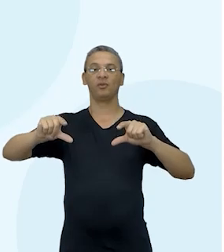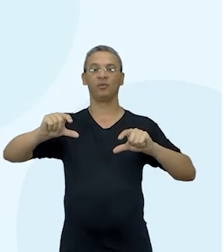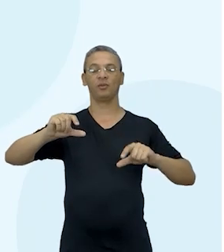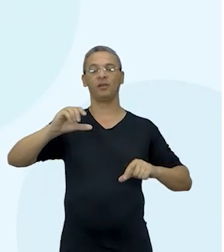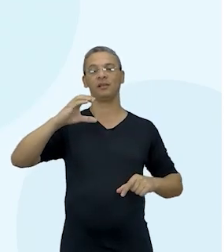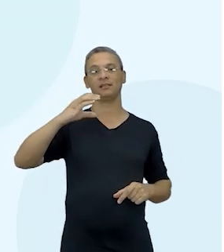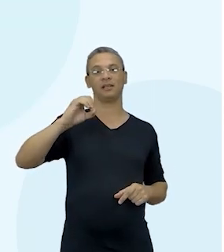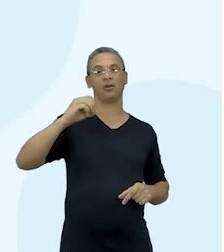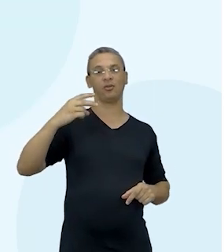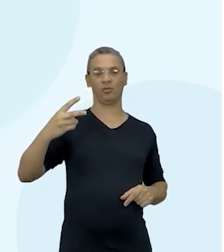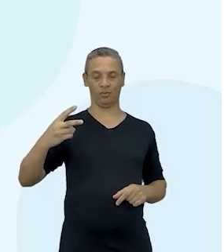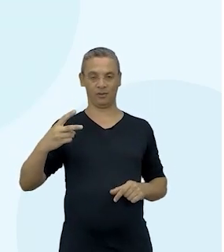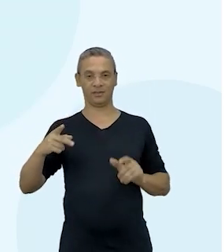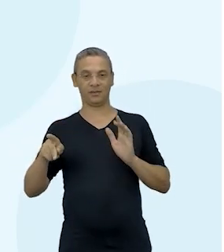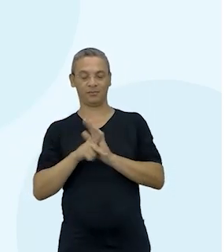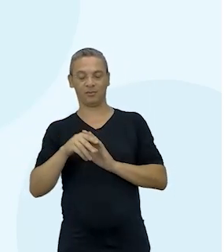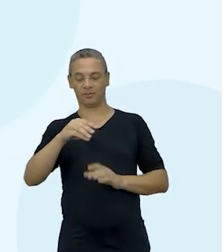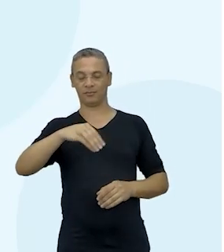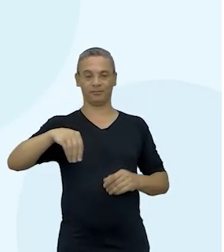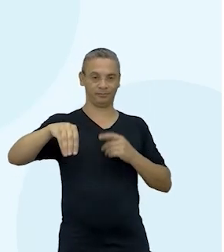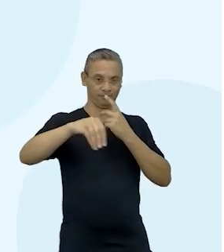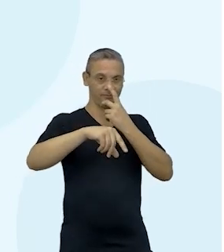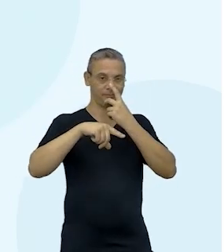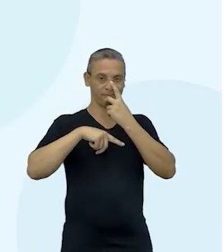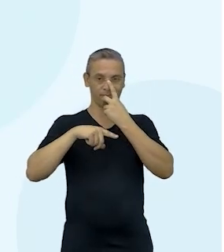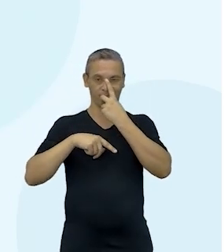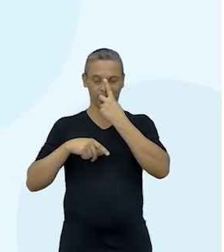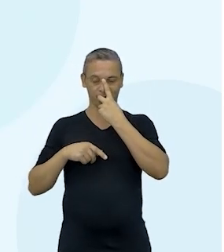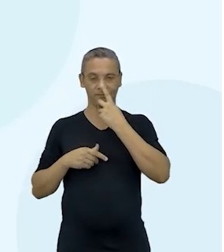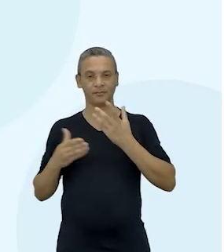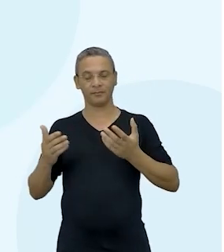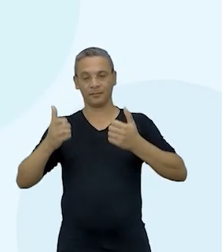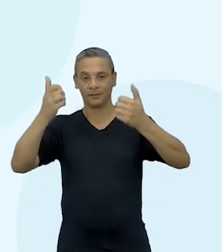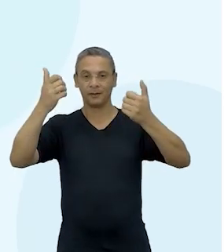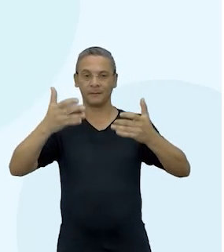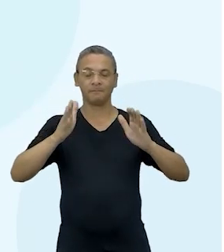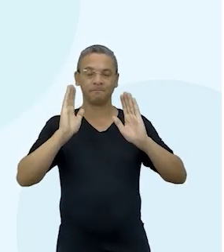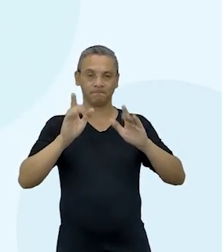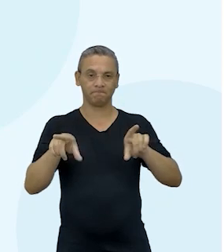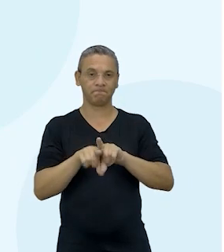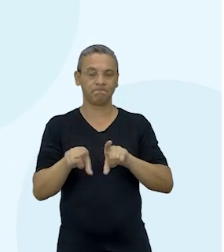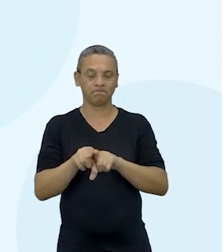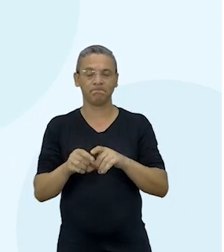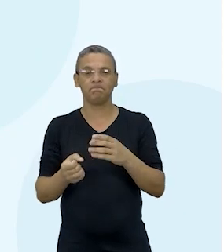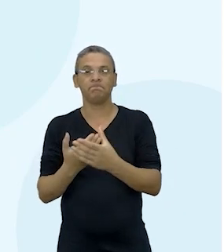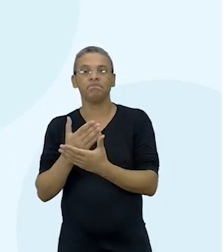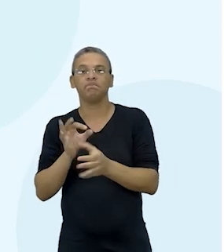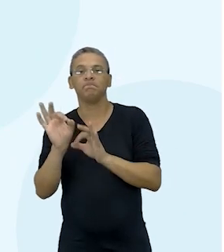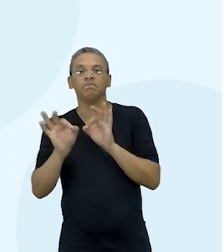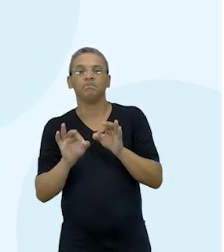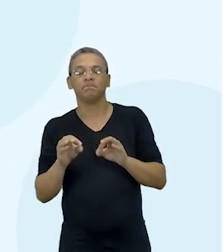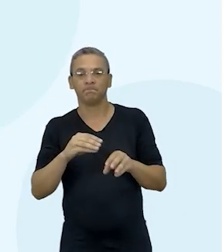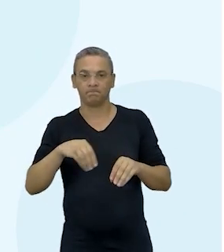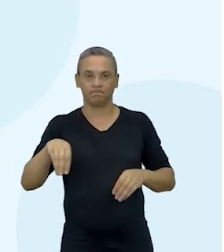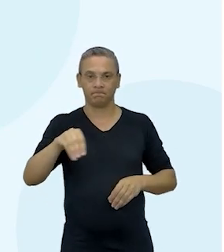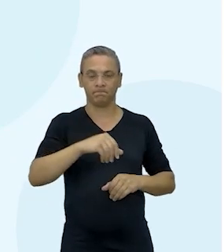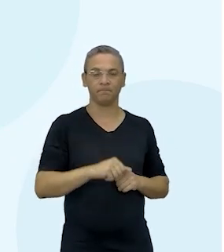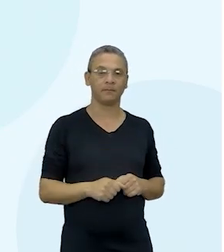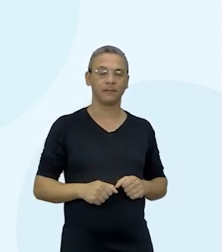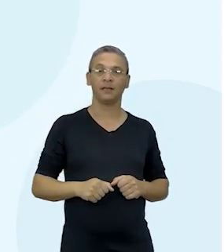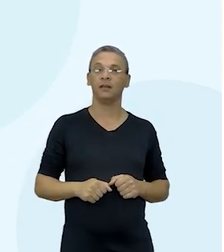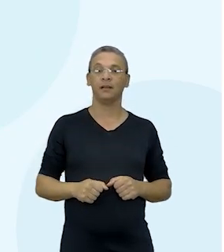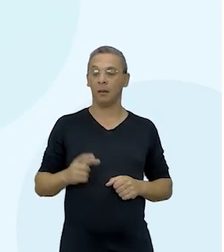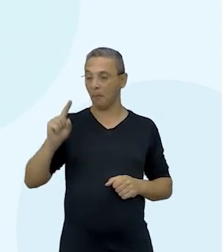produzido pelo cimento manufaturado padrão. Foi o eu falei para vocês sobre o impacto da produção do cimento, em que cada